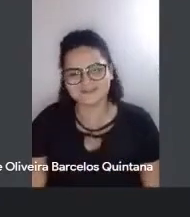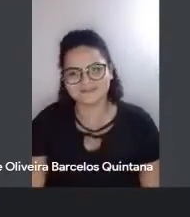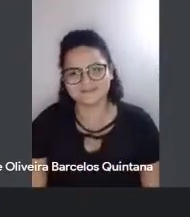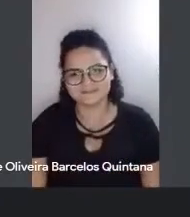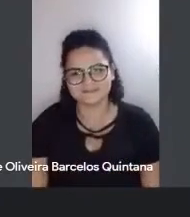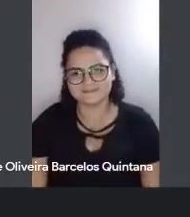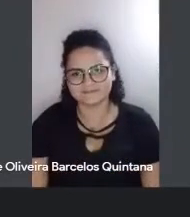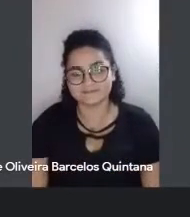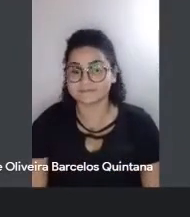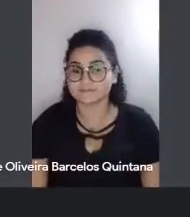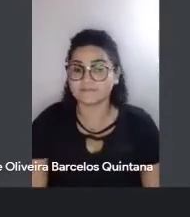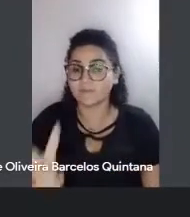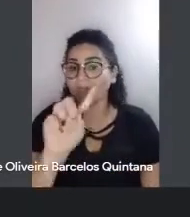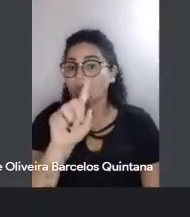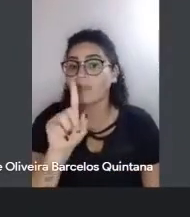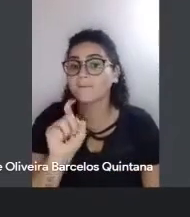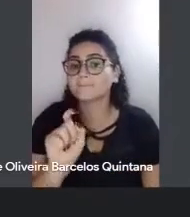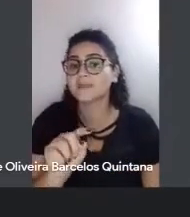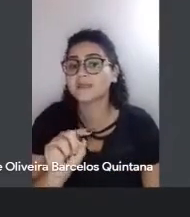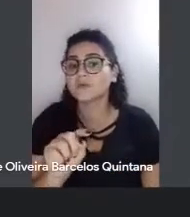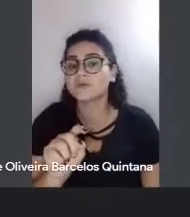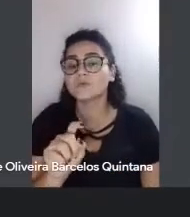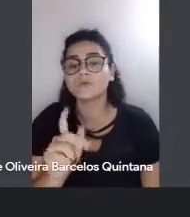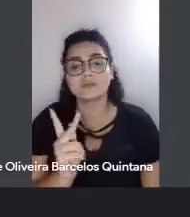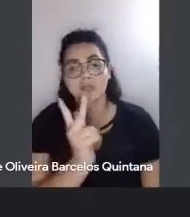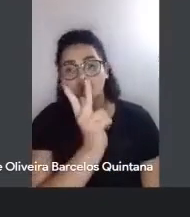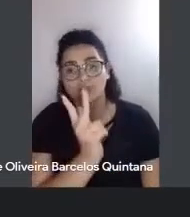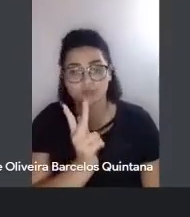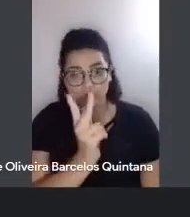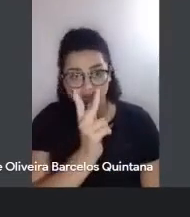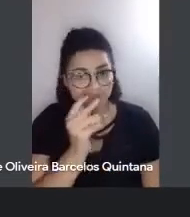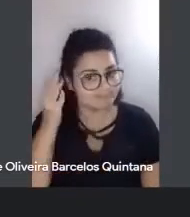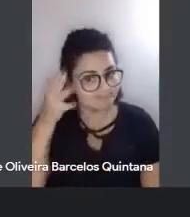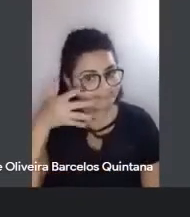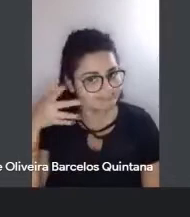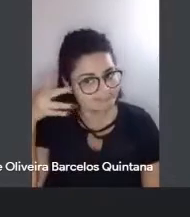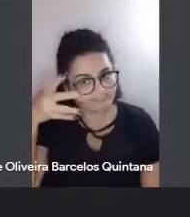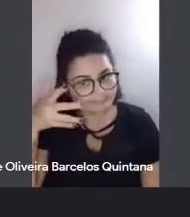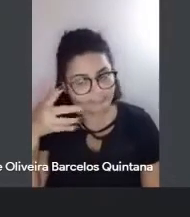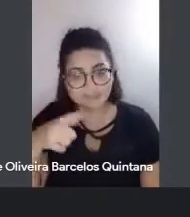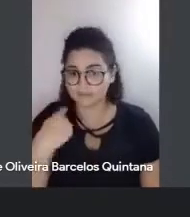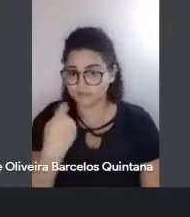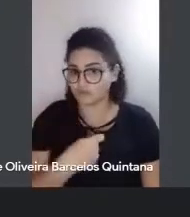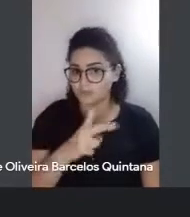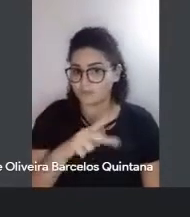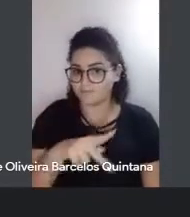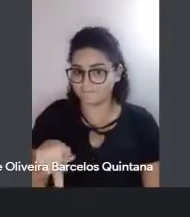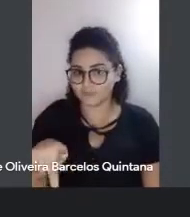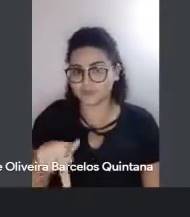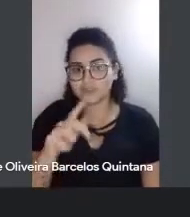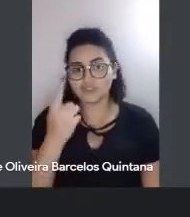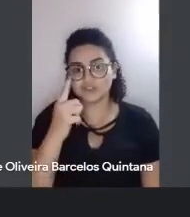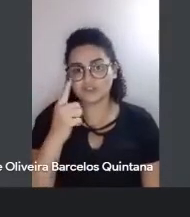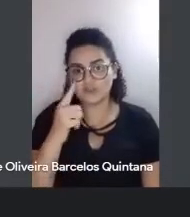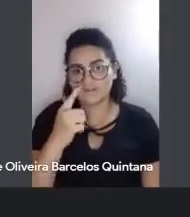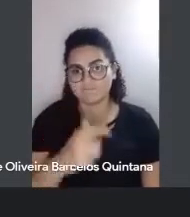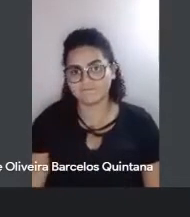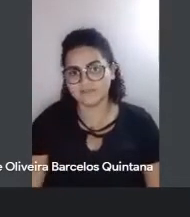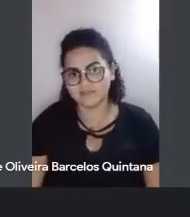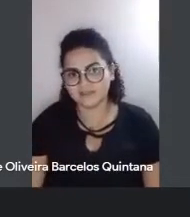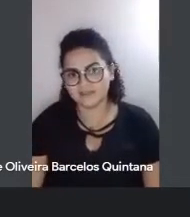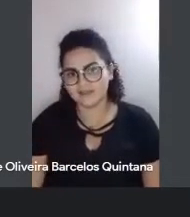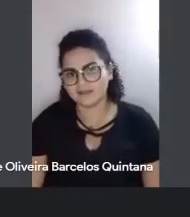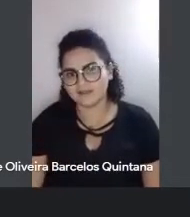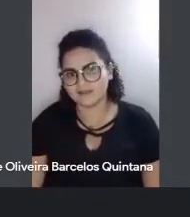pergunta para a Regina e para o Newton, como uma professora de Geografia da Educação Básica, vamos lá. A minha